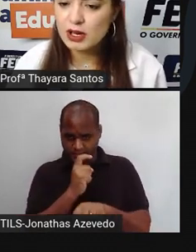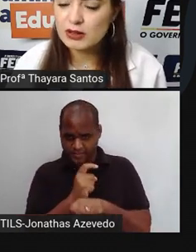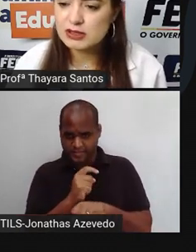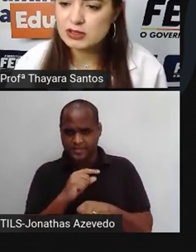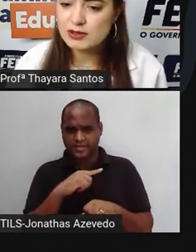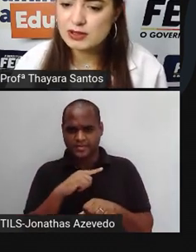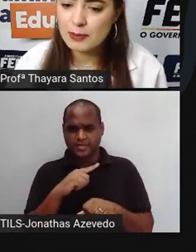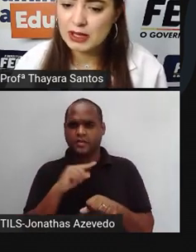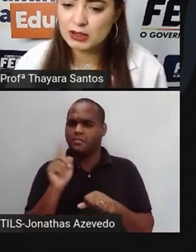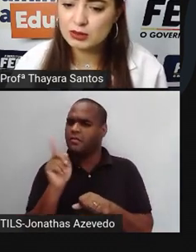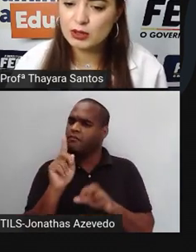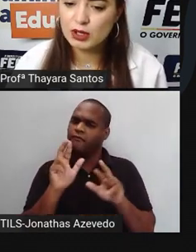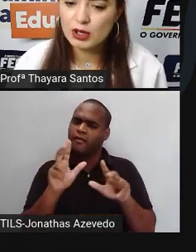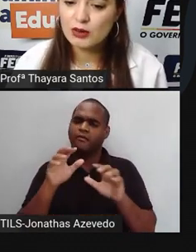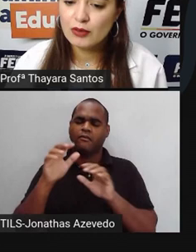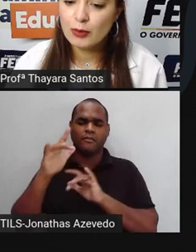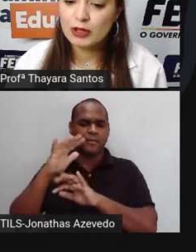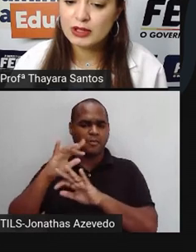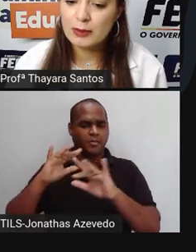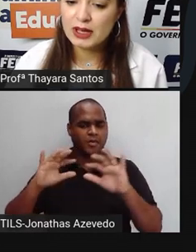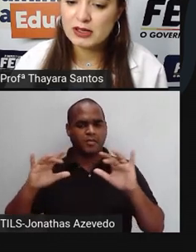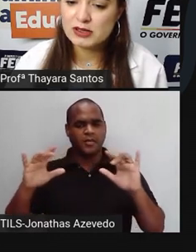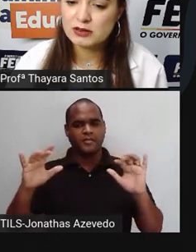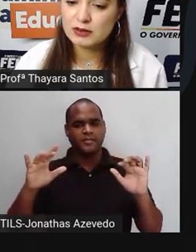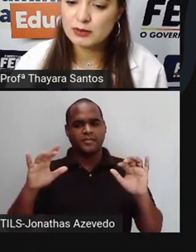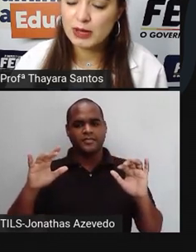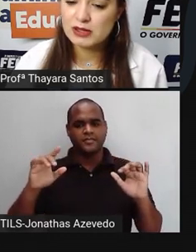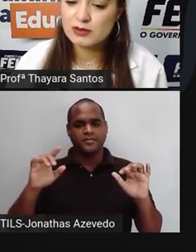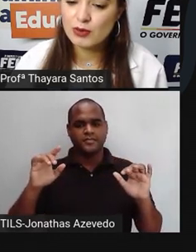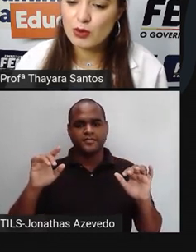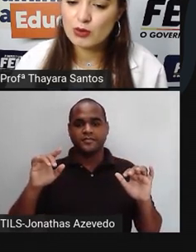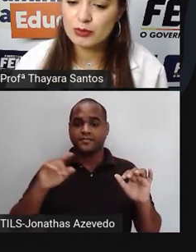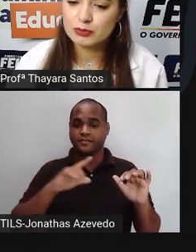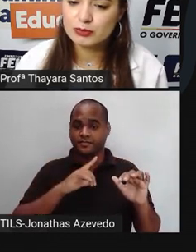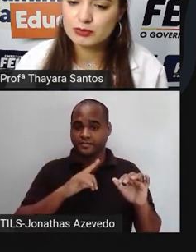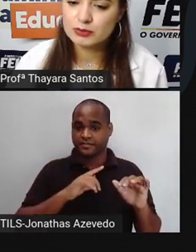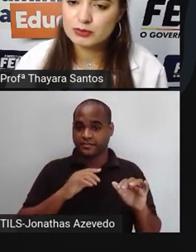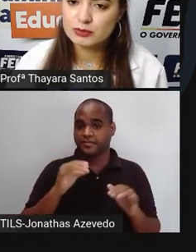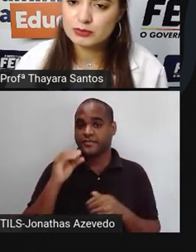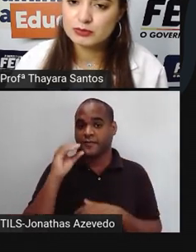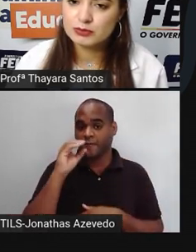como as moléculas estão se separando. Vou botar mais. Mais fogo.